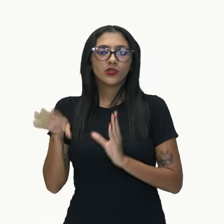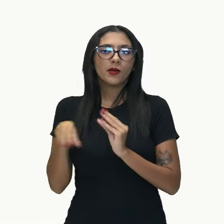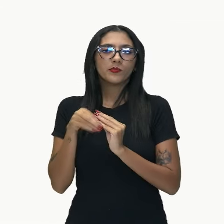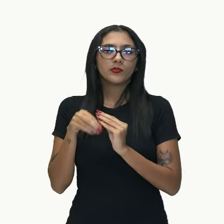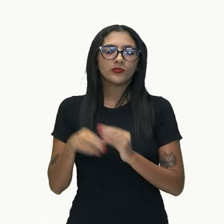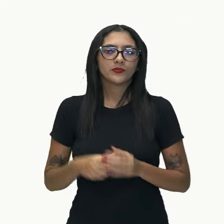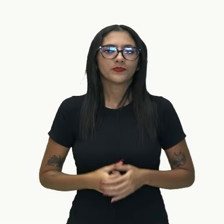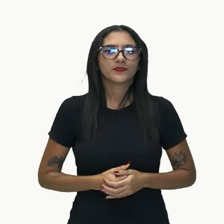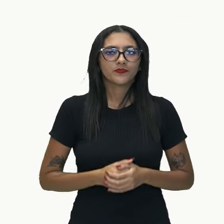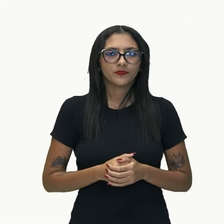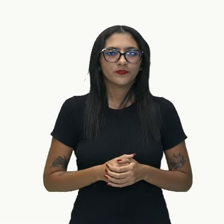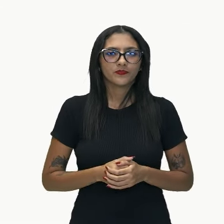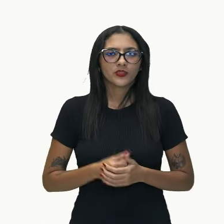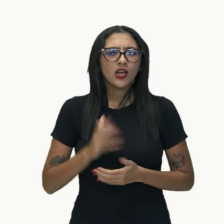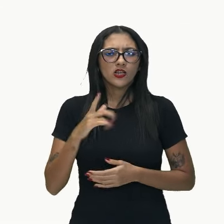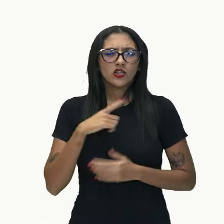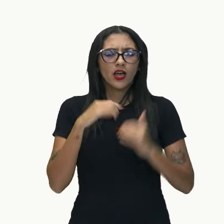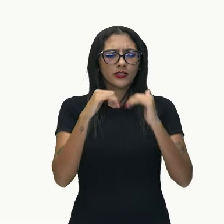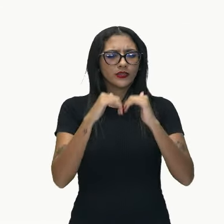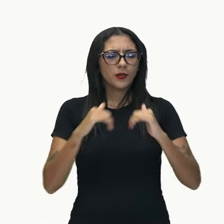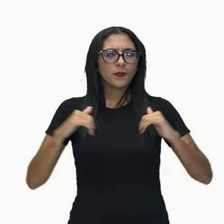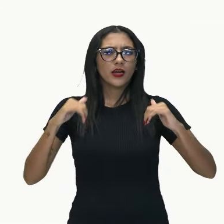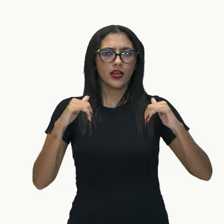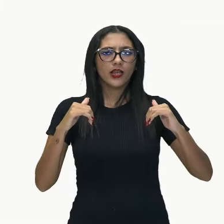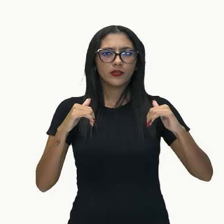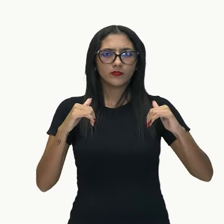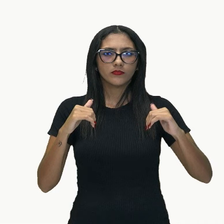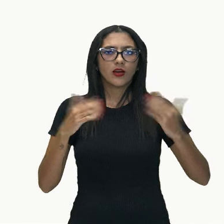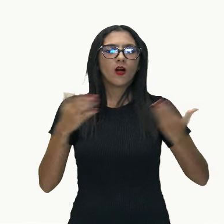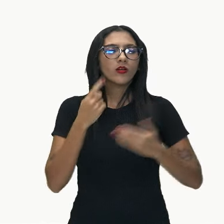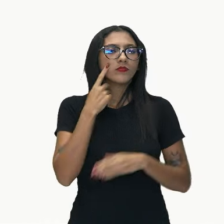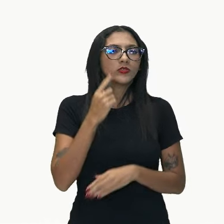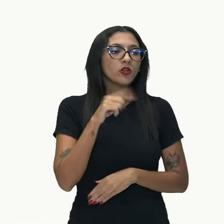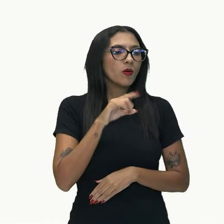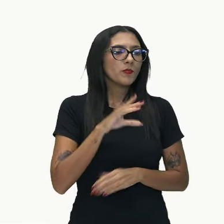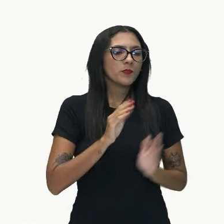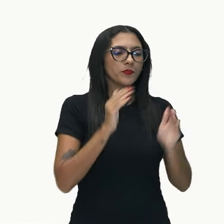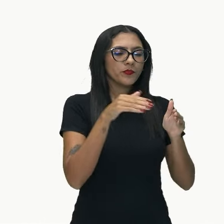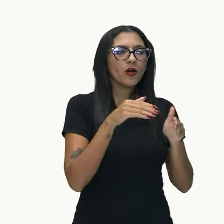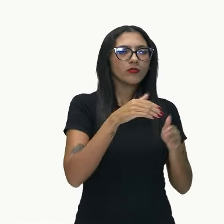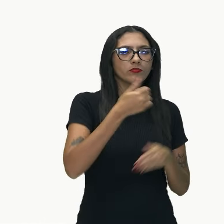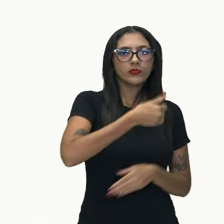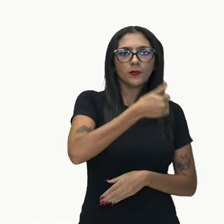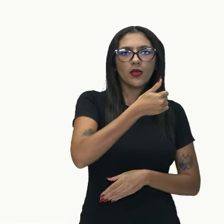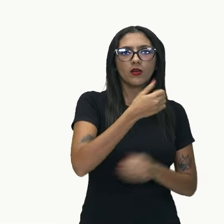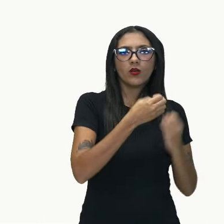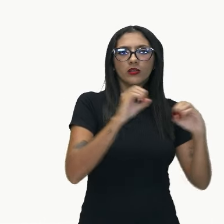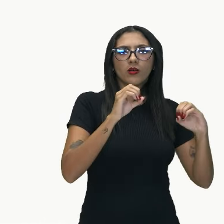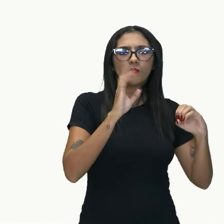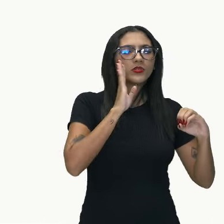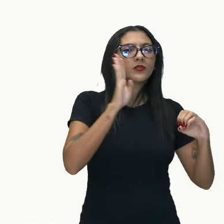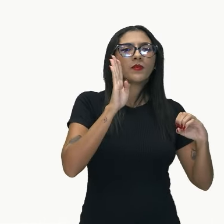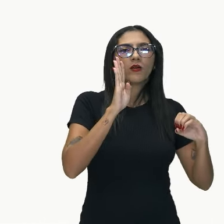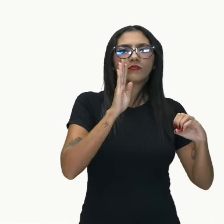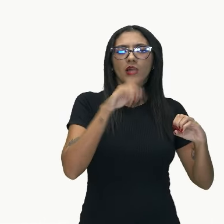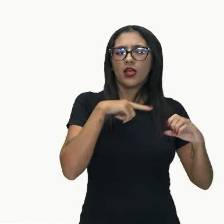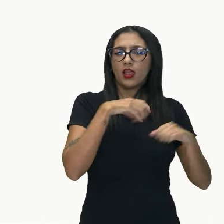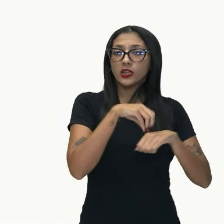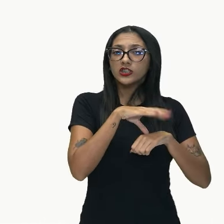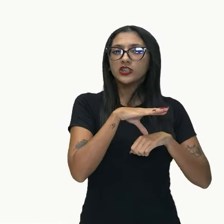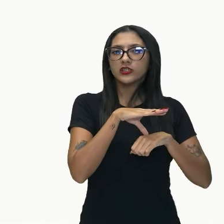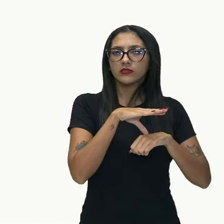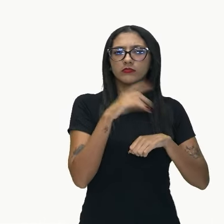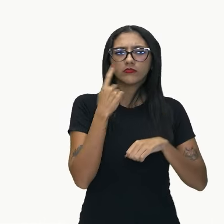depois que eu separo subordinada da principal, eu olho só pra principal, tá gente? Essa é a dica. Não me oponho.